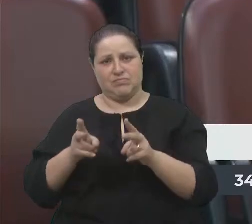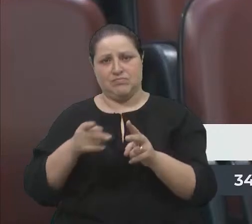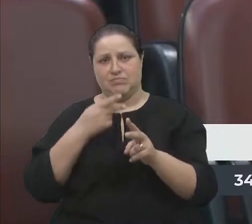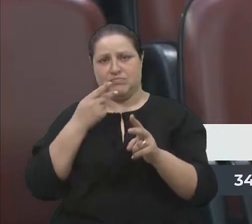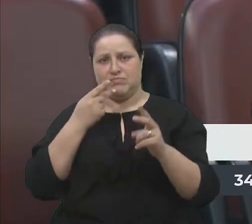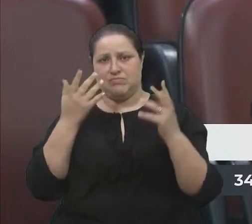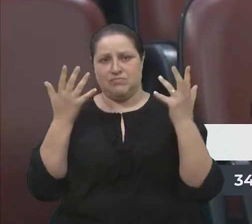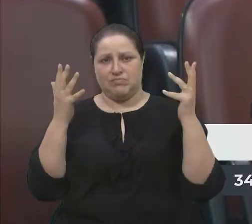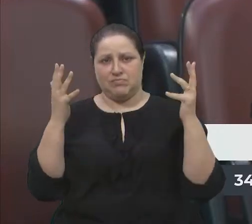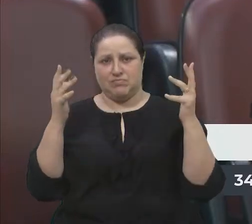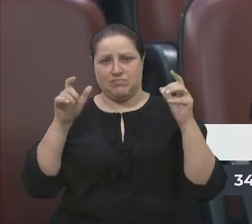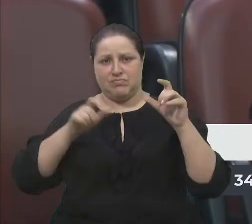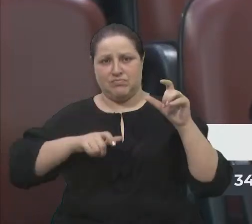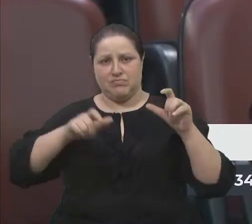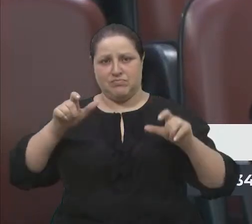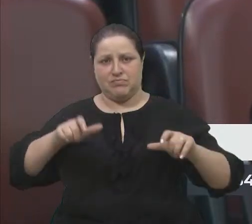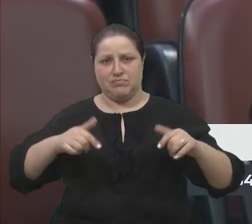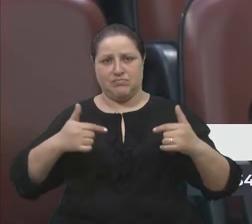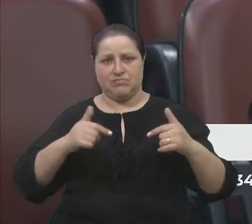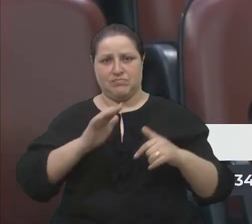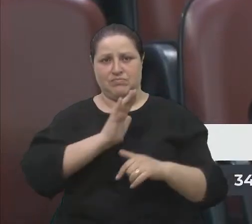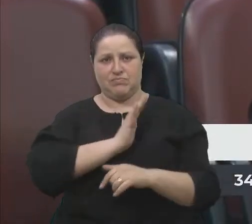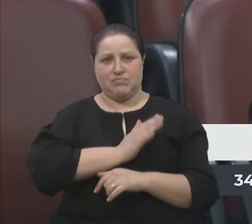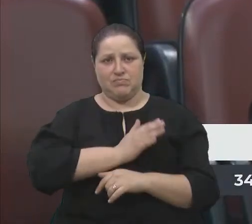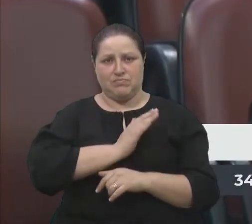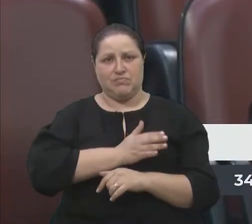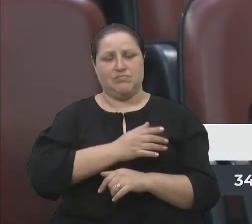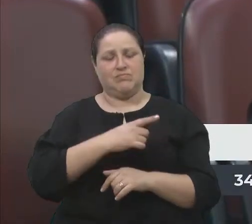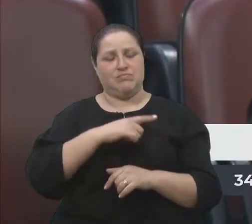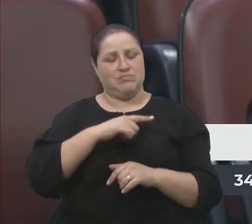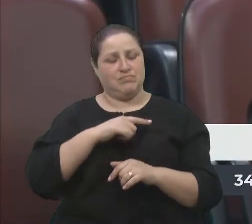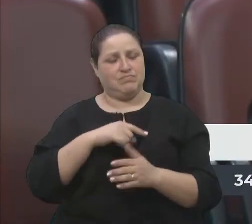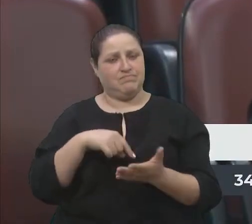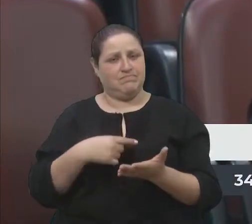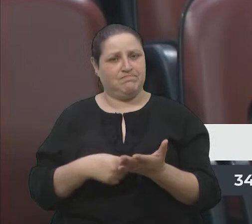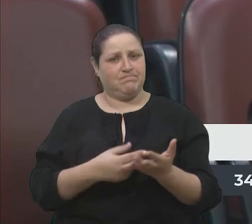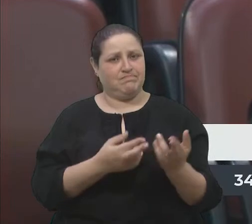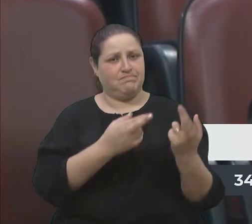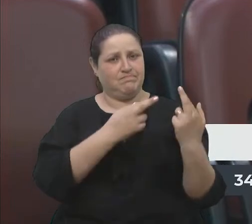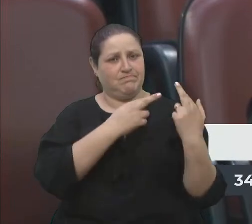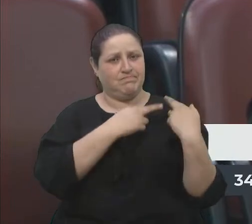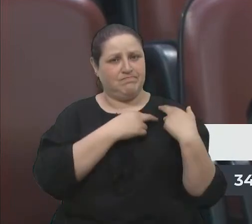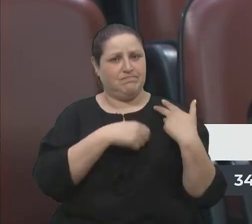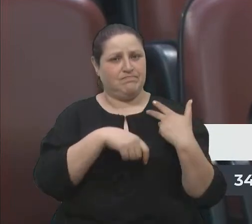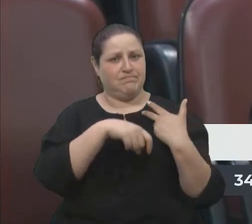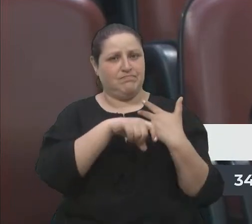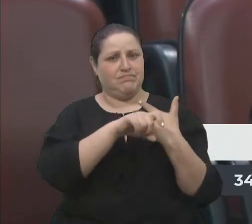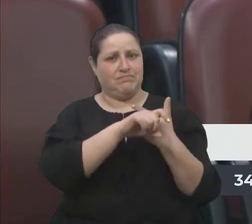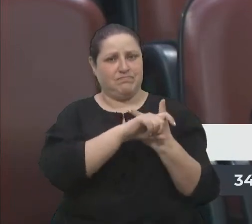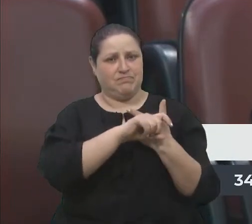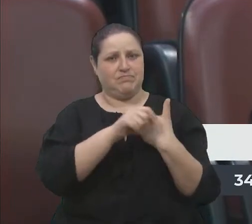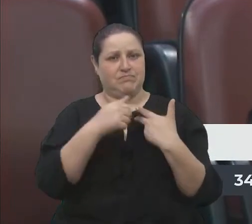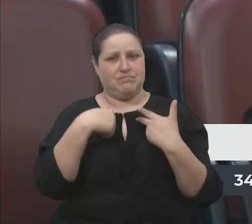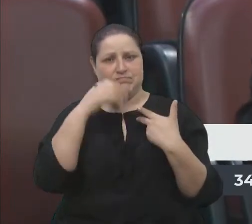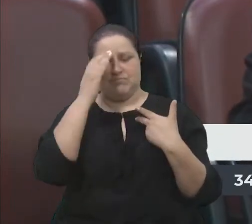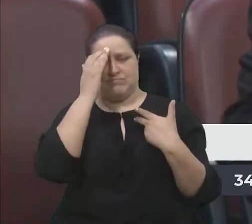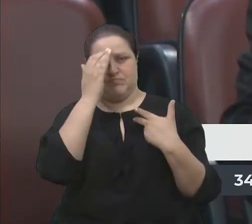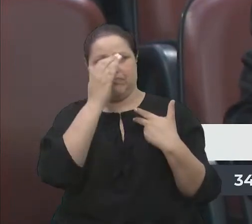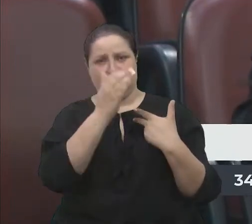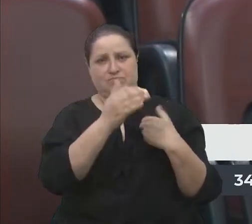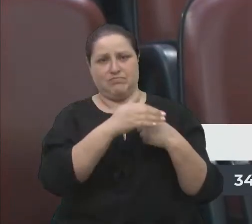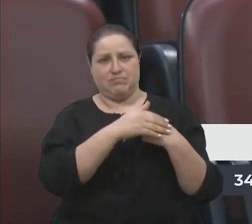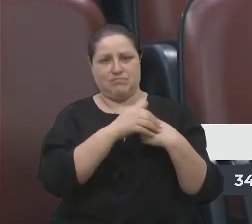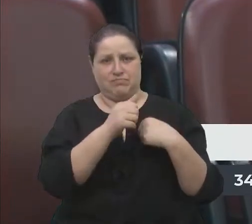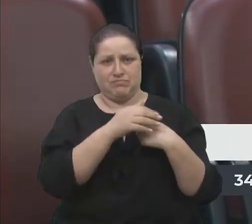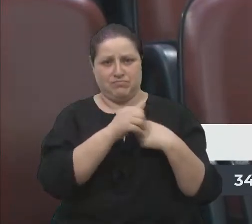sempre essas pessoas que trabalham com o coração, que vestem a camisa aí do Executivo, tenham o respeito, o meu carinho. Então,